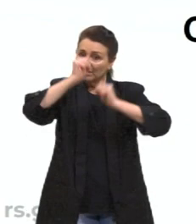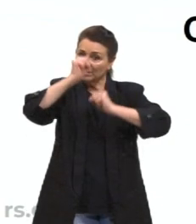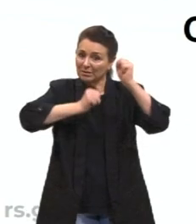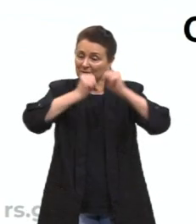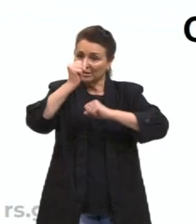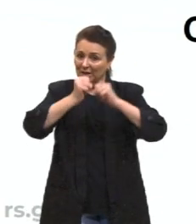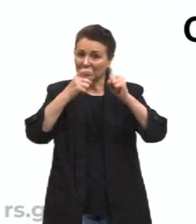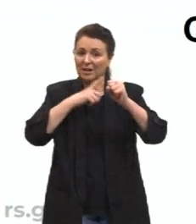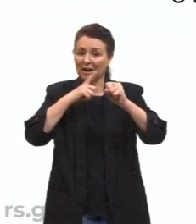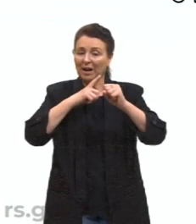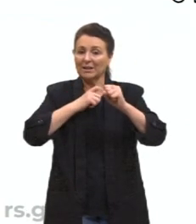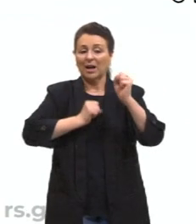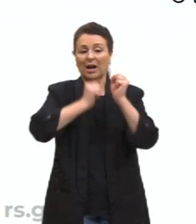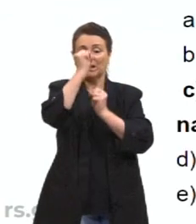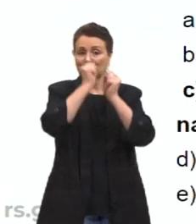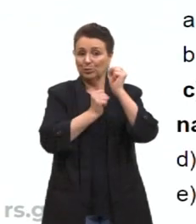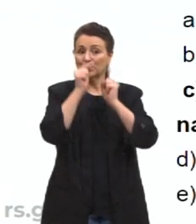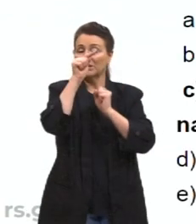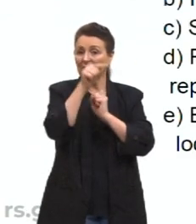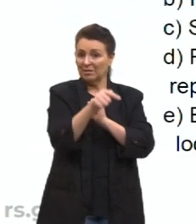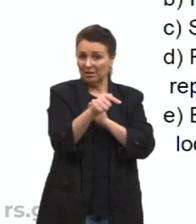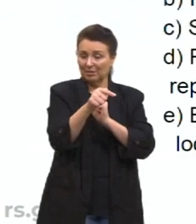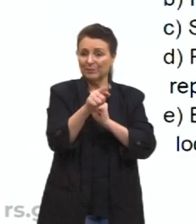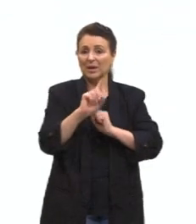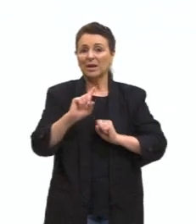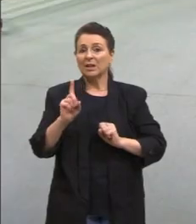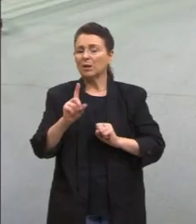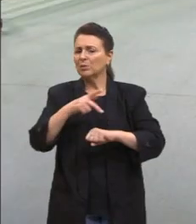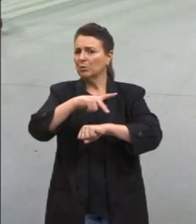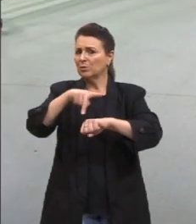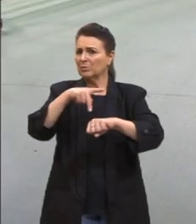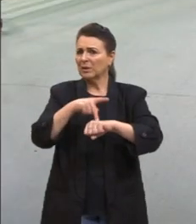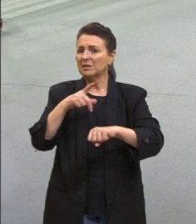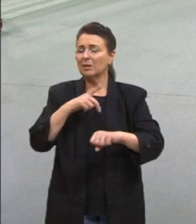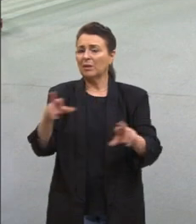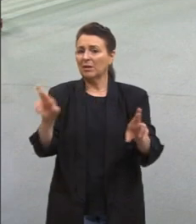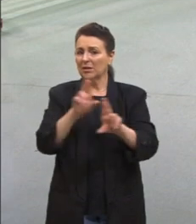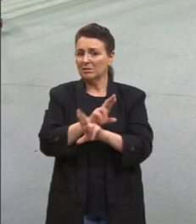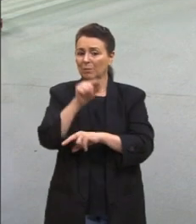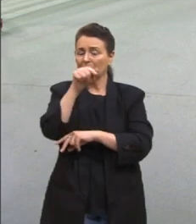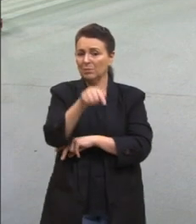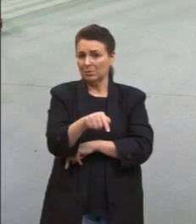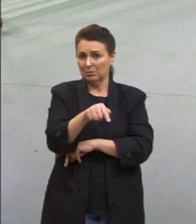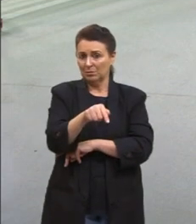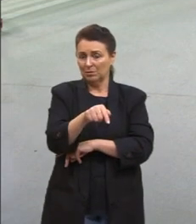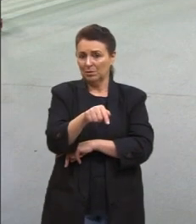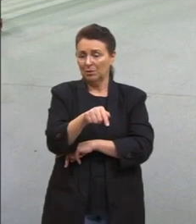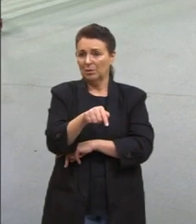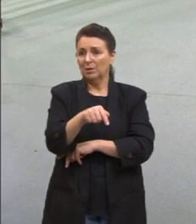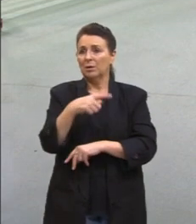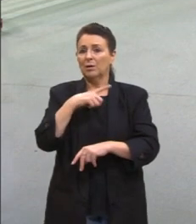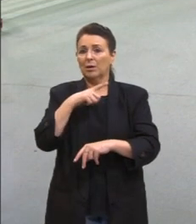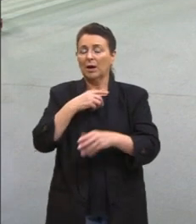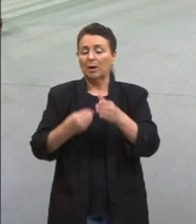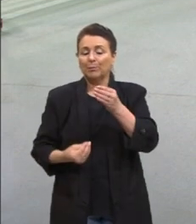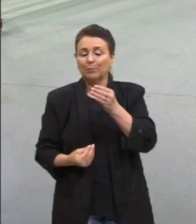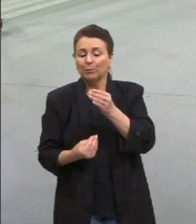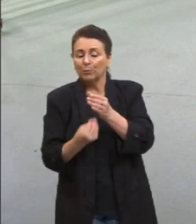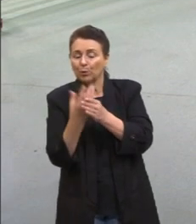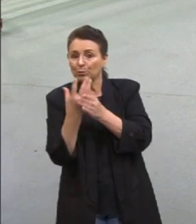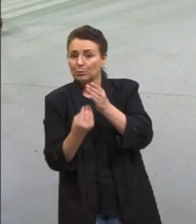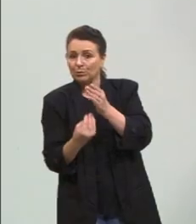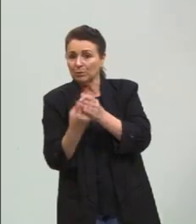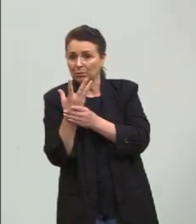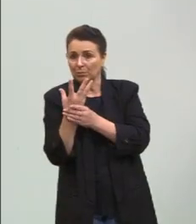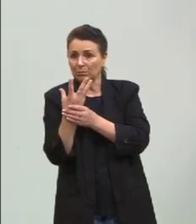estamos com as indústrias. Não necessariamente são os países relacionados a isso. A questão de produção de